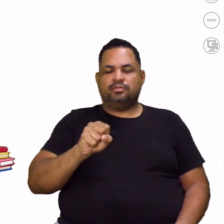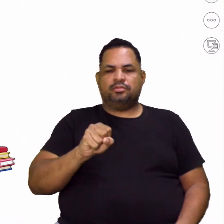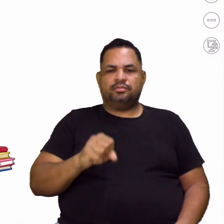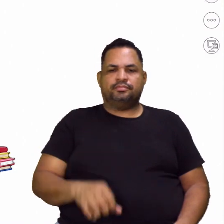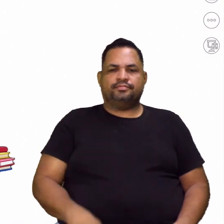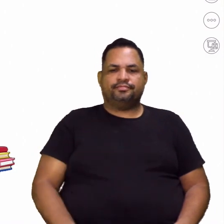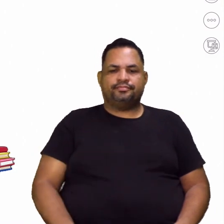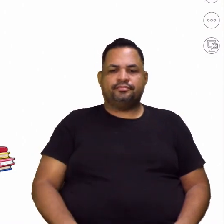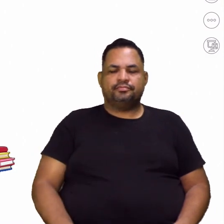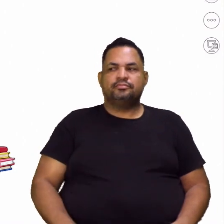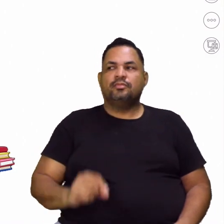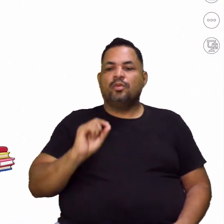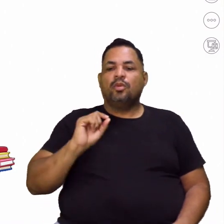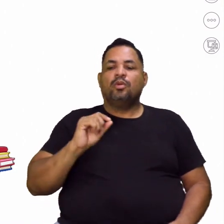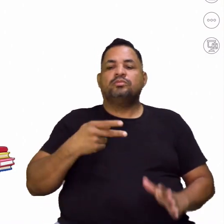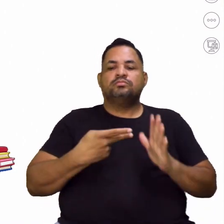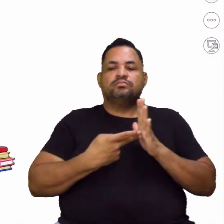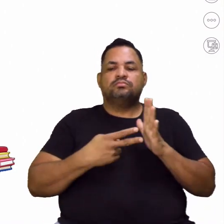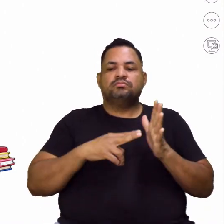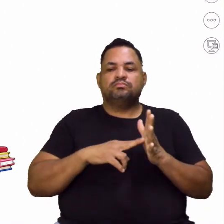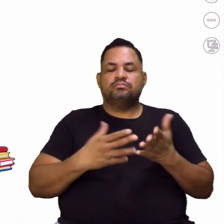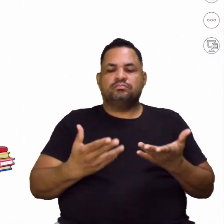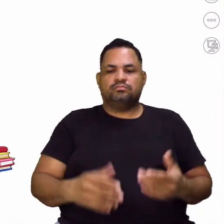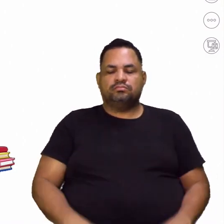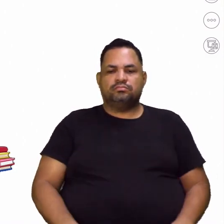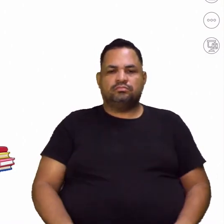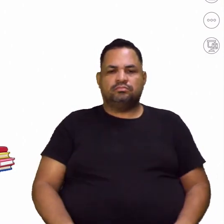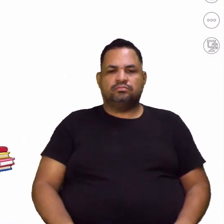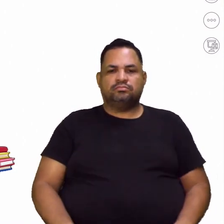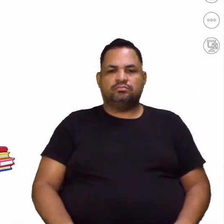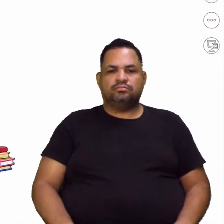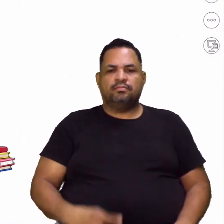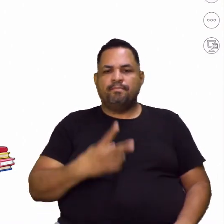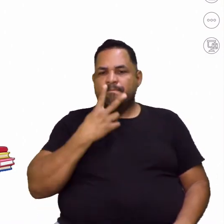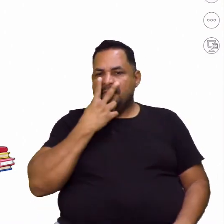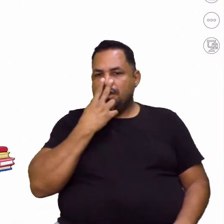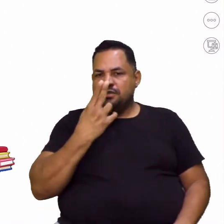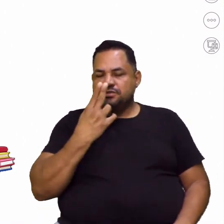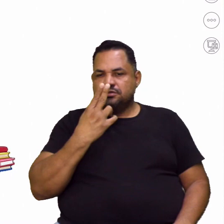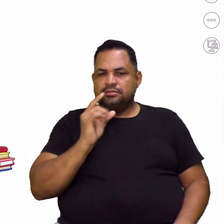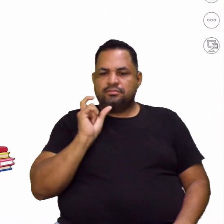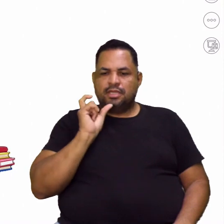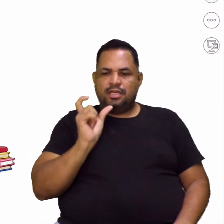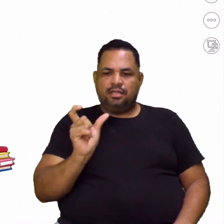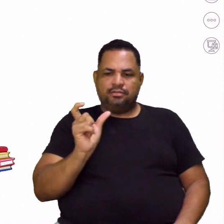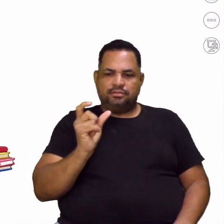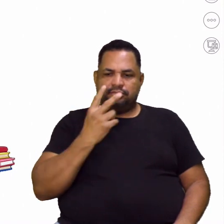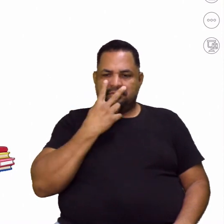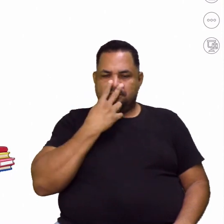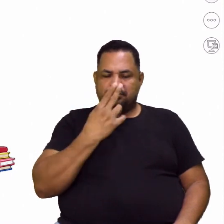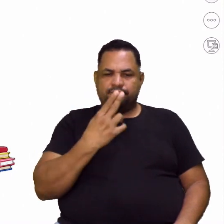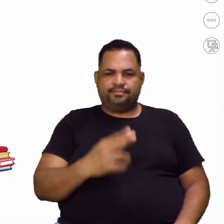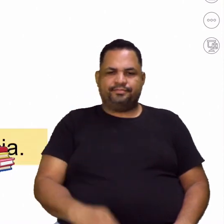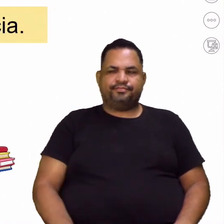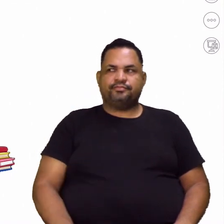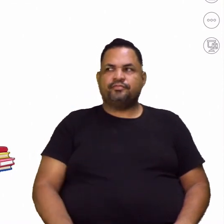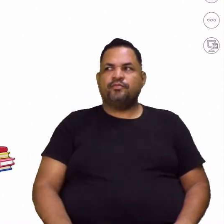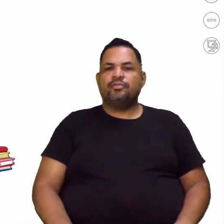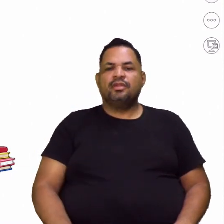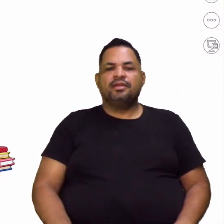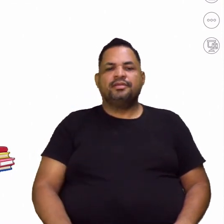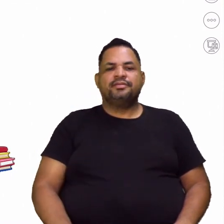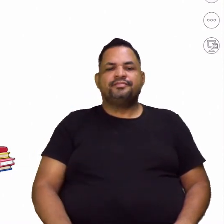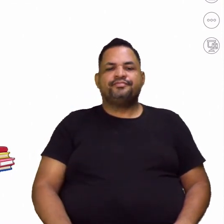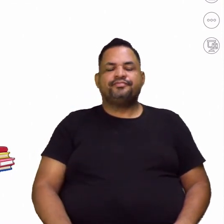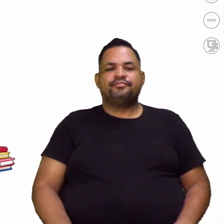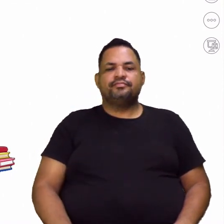Parônimos. Ó. O que que ele quer dizer parônimos? Parecidos, né? Então, vamos lá. Então, Palavras, o quê?